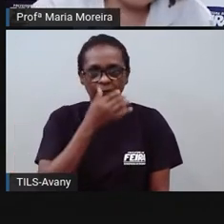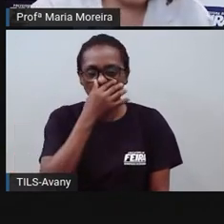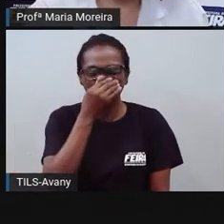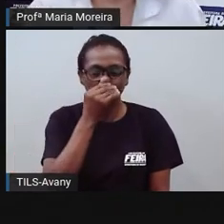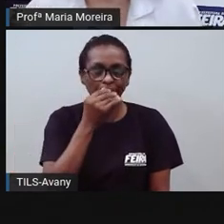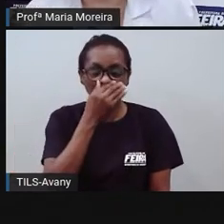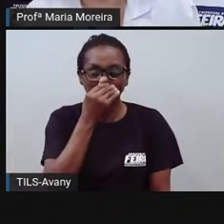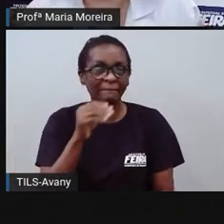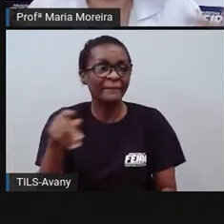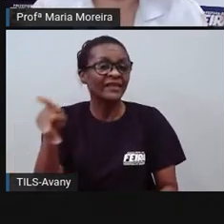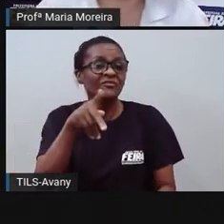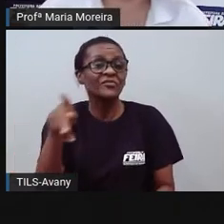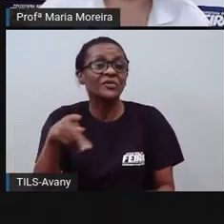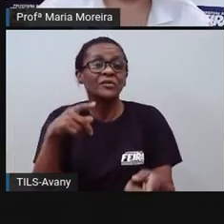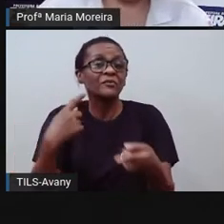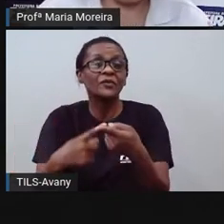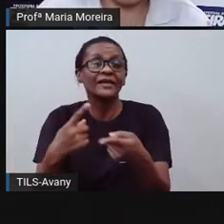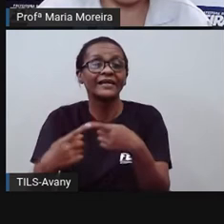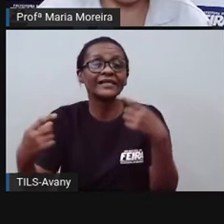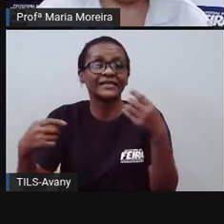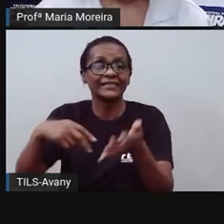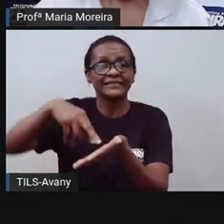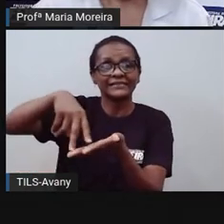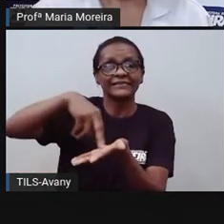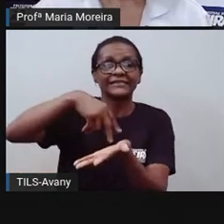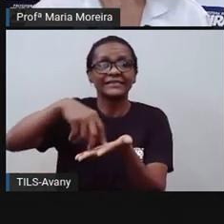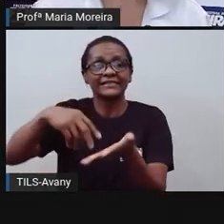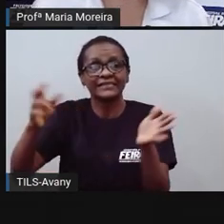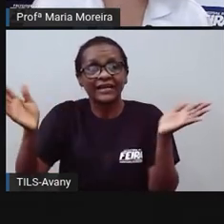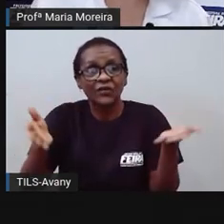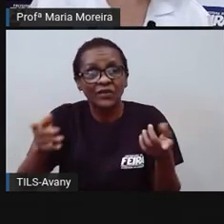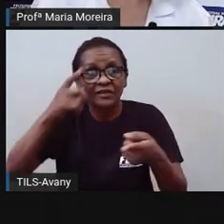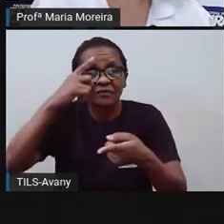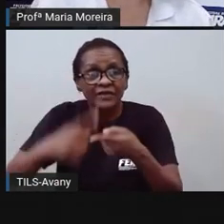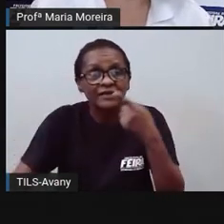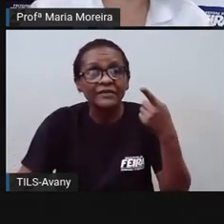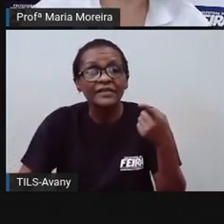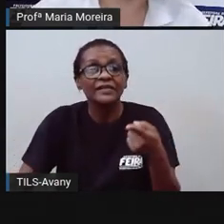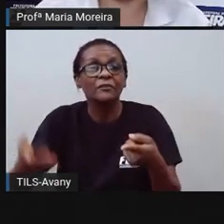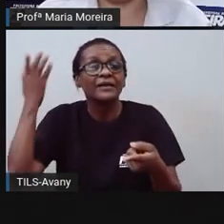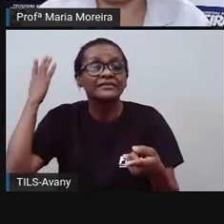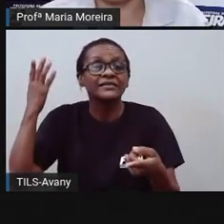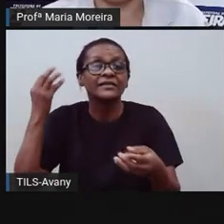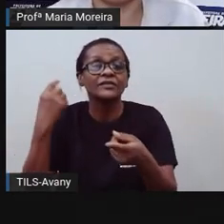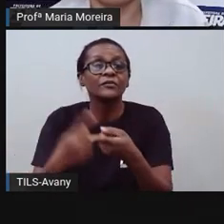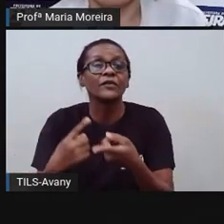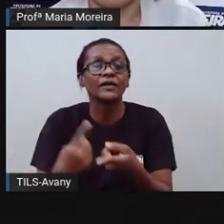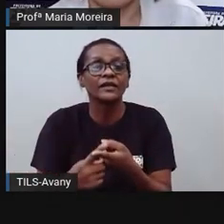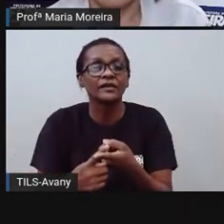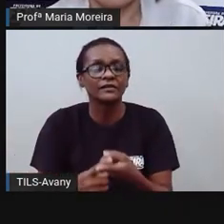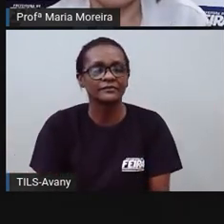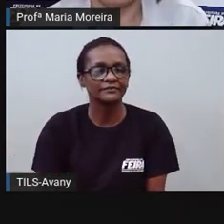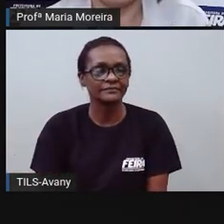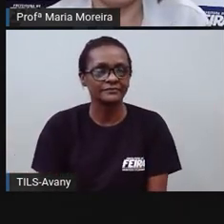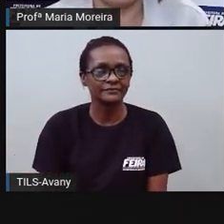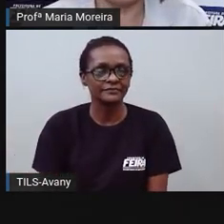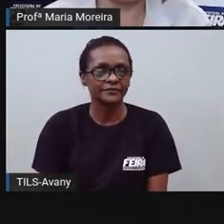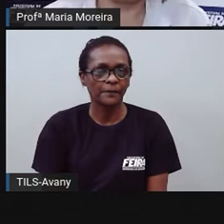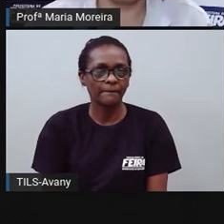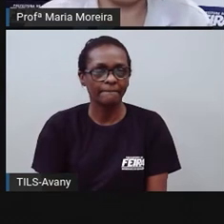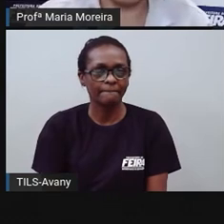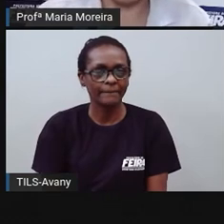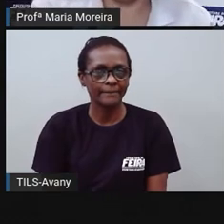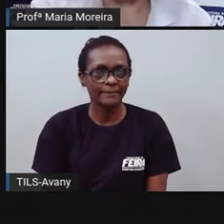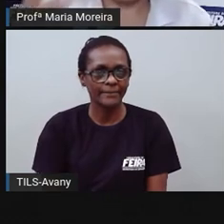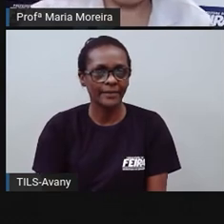Pró, se é uma dança aí, por que foi proibida, né? Até onde eu sei foi o seguinte, a